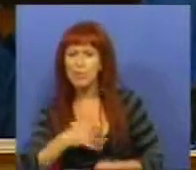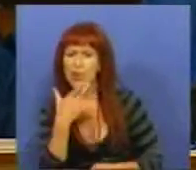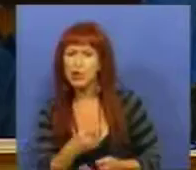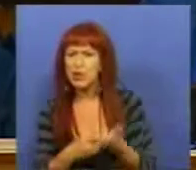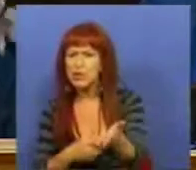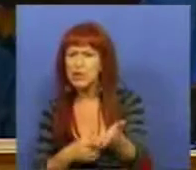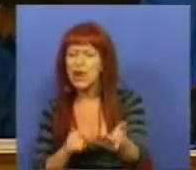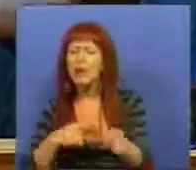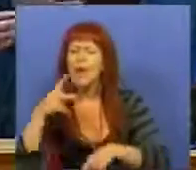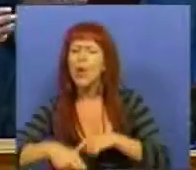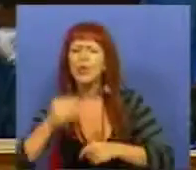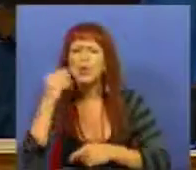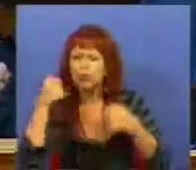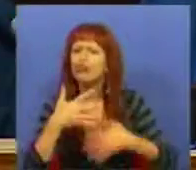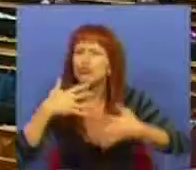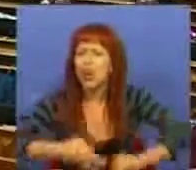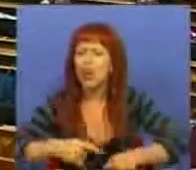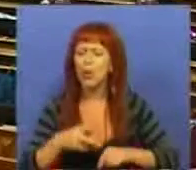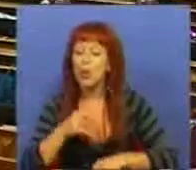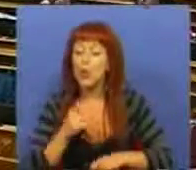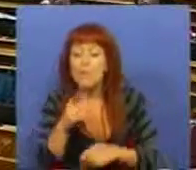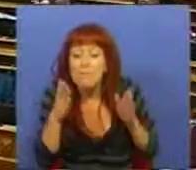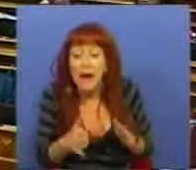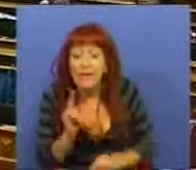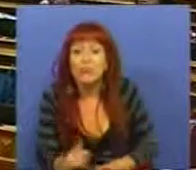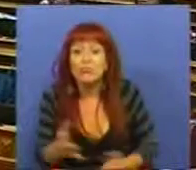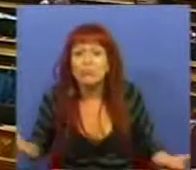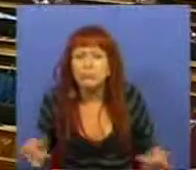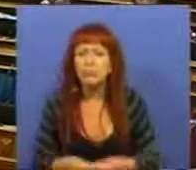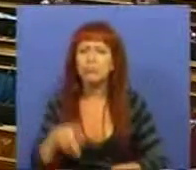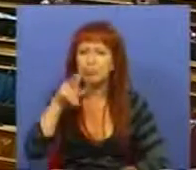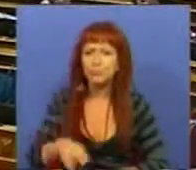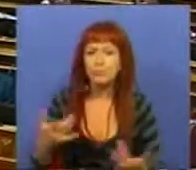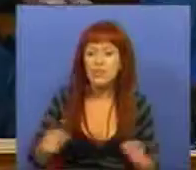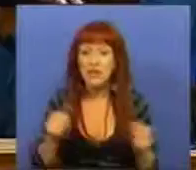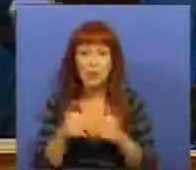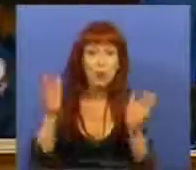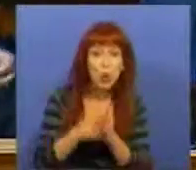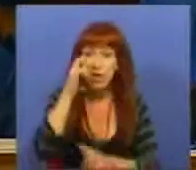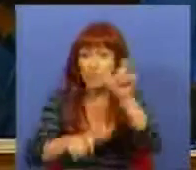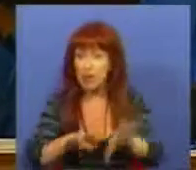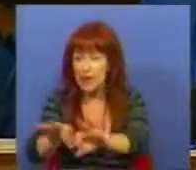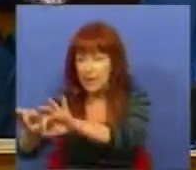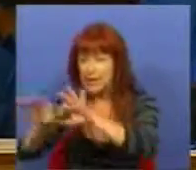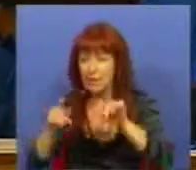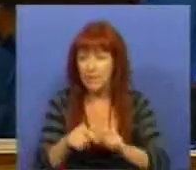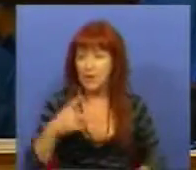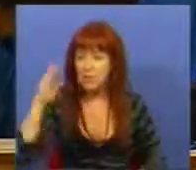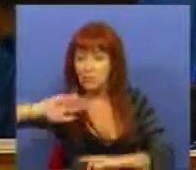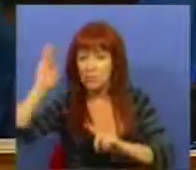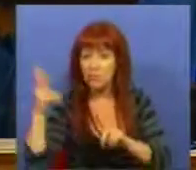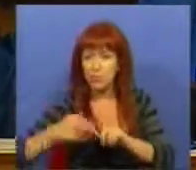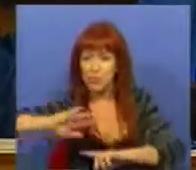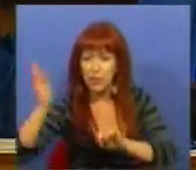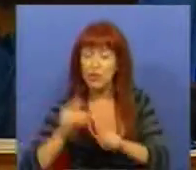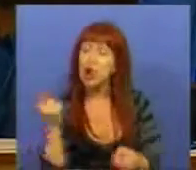Natal? Vai cortar todo? Vai cortar só uma parte? Vai cortar para toda a gente? Vai cortar e penalizar,